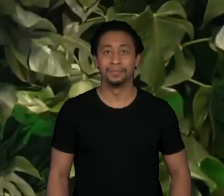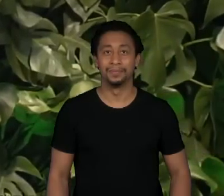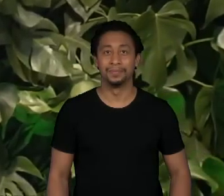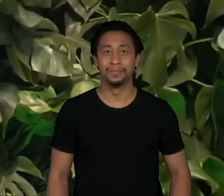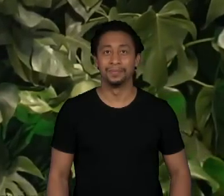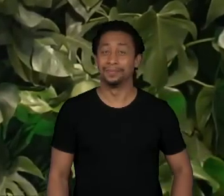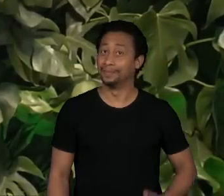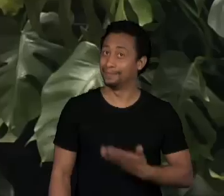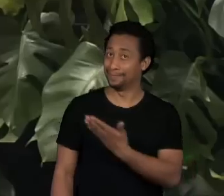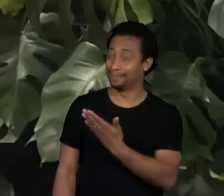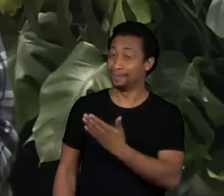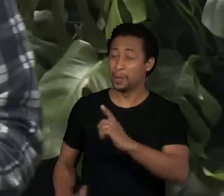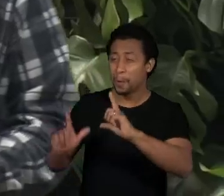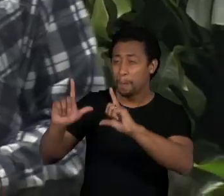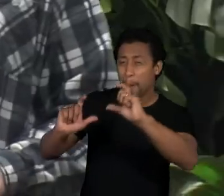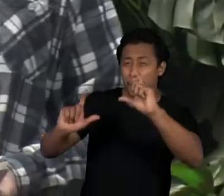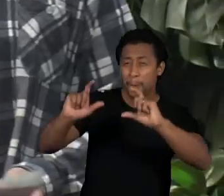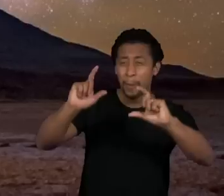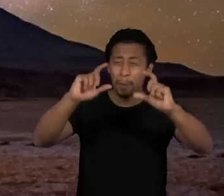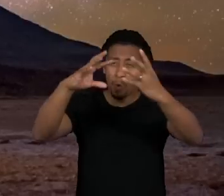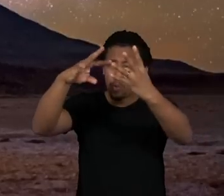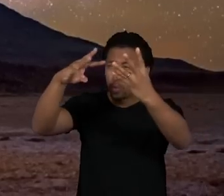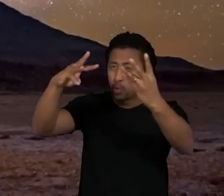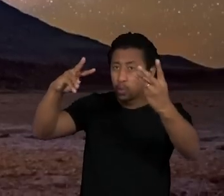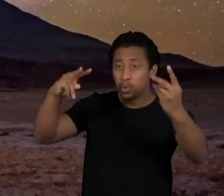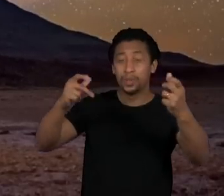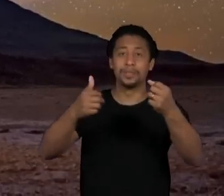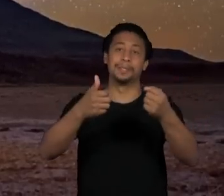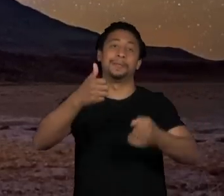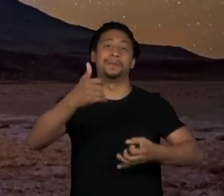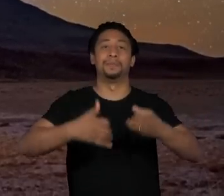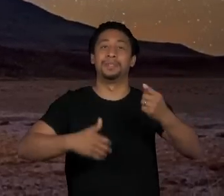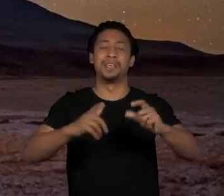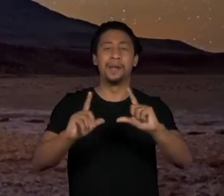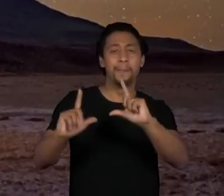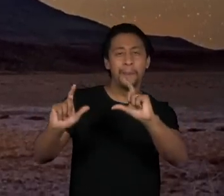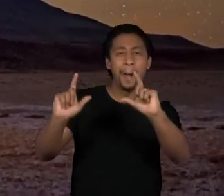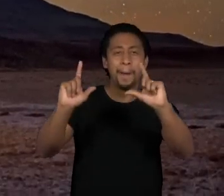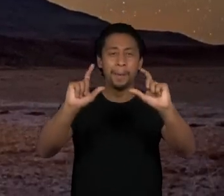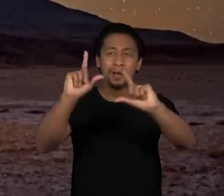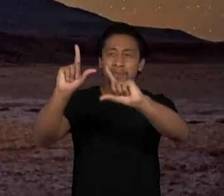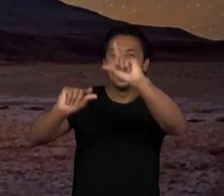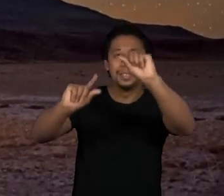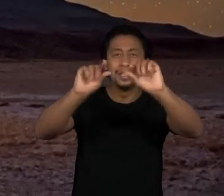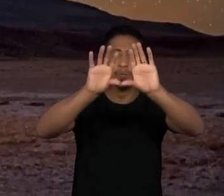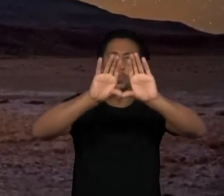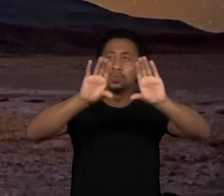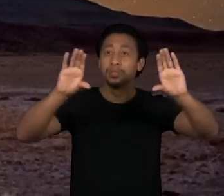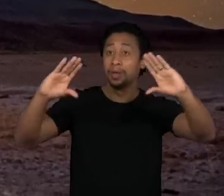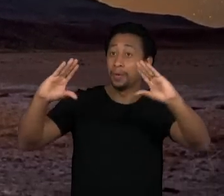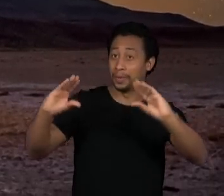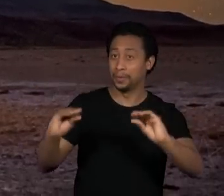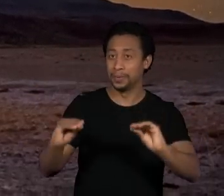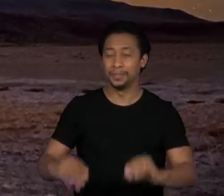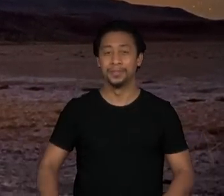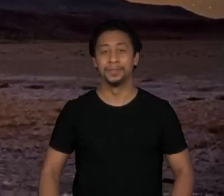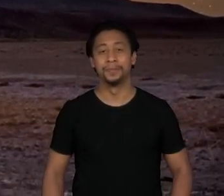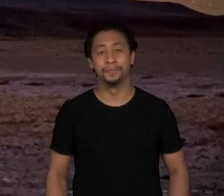O astrofotógrafo Kiko Ferben fala sobre a arte de registrar estrelas no céu noturno.